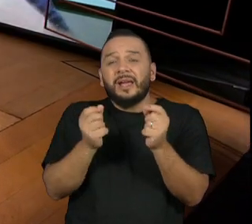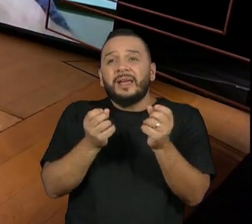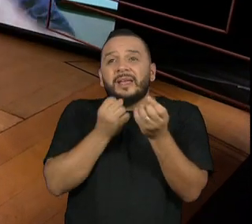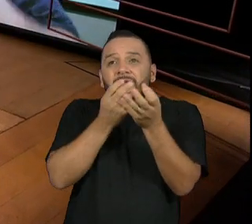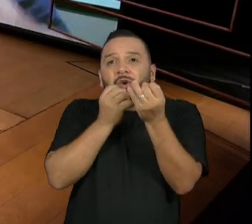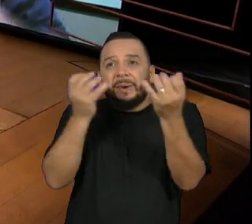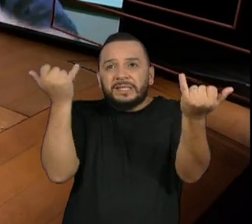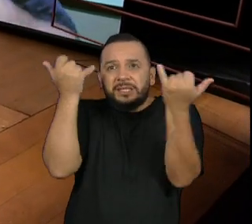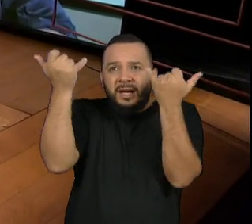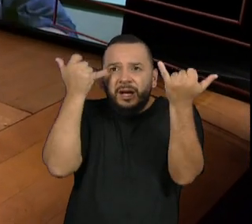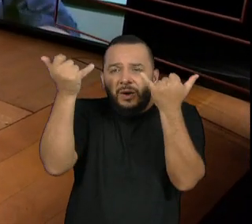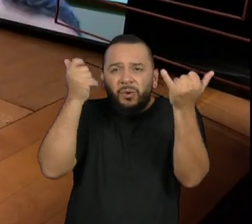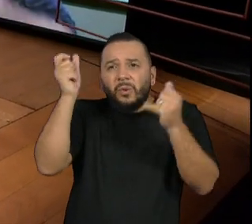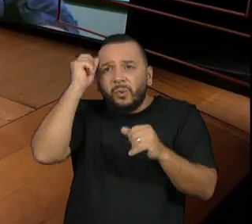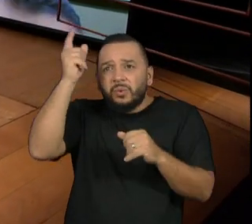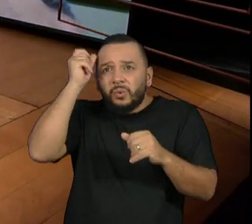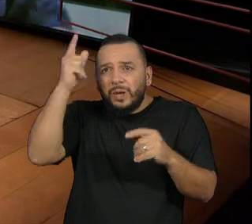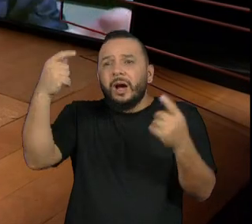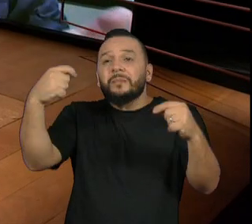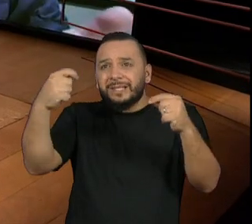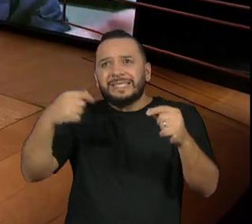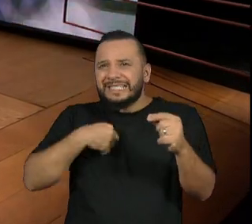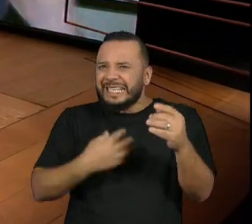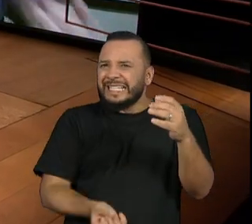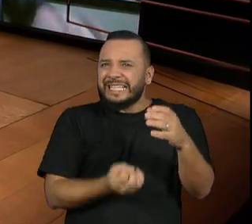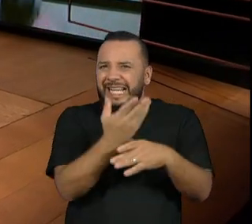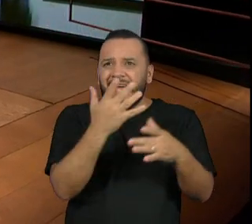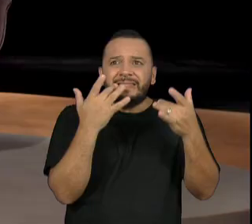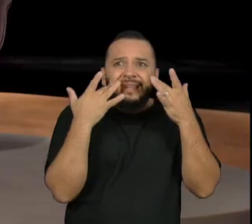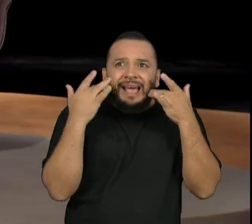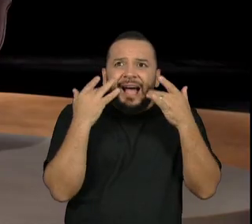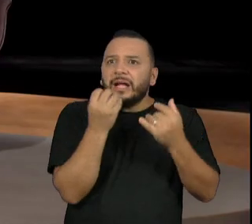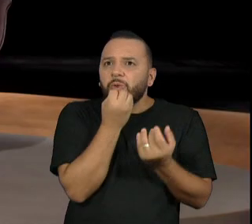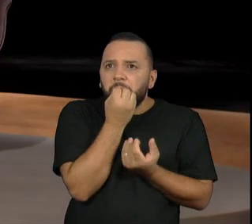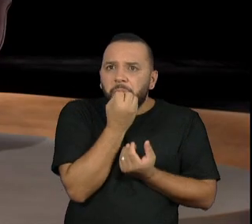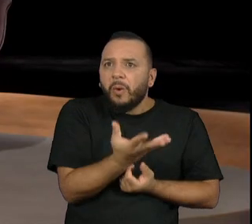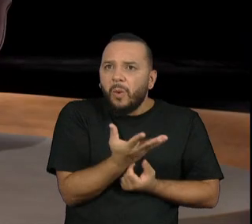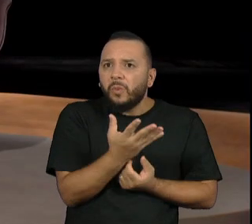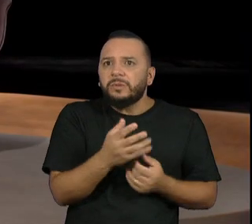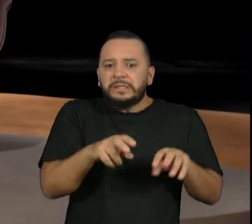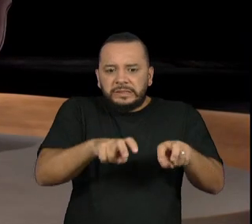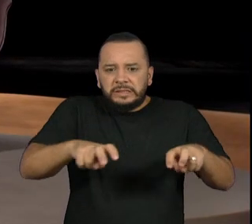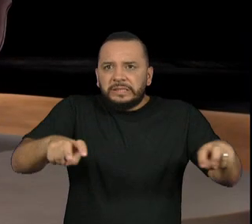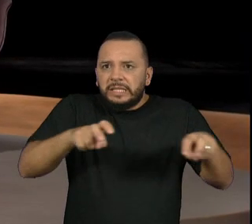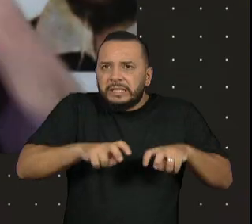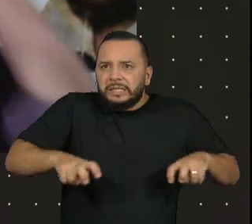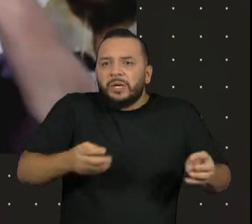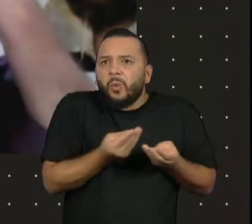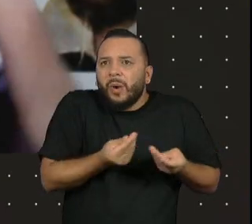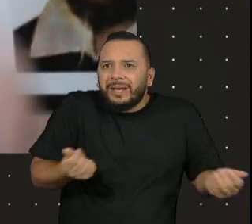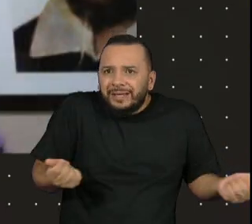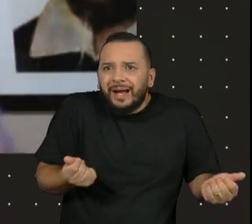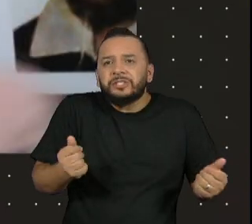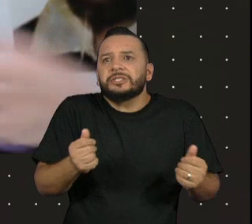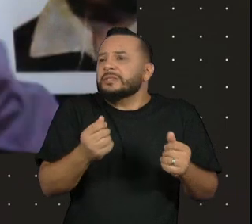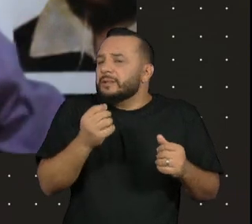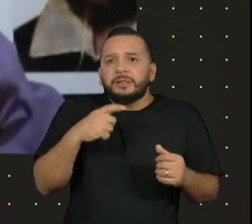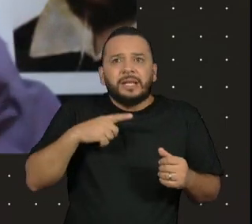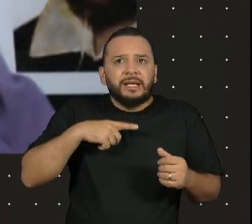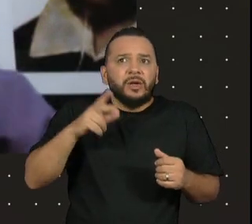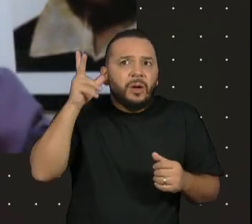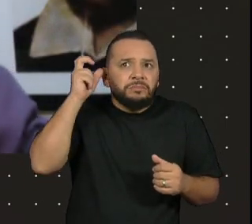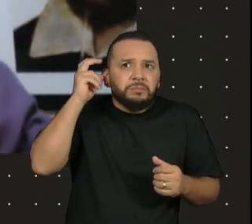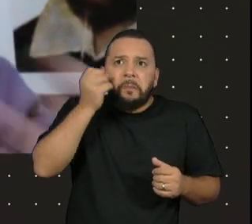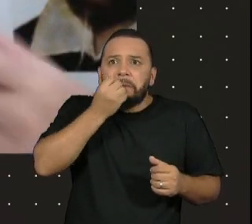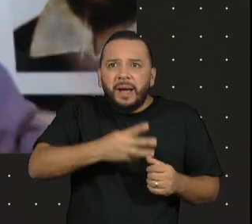então, tem que ser um teatro e um cinema bom. as pessoas têm que sentar numa cadeira boa, têm que ouvir bem, têm que ter boa luz,